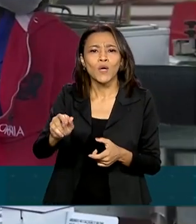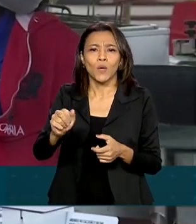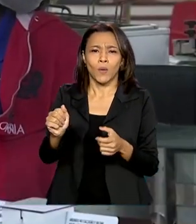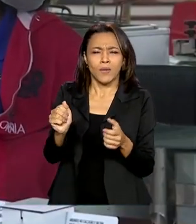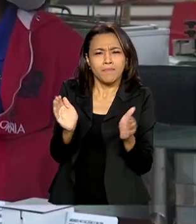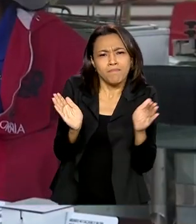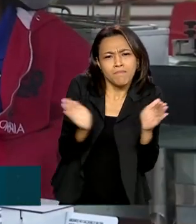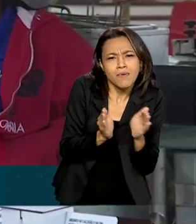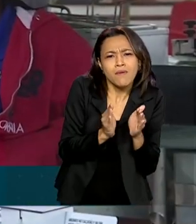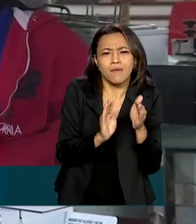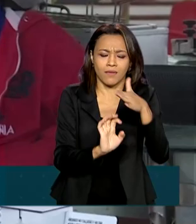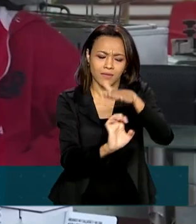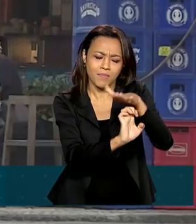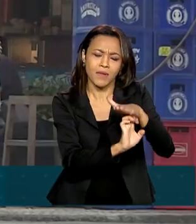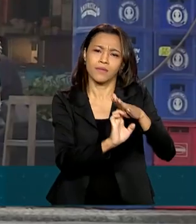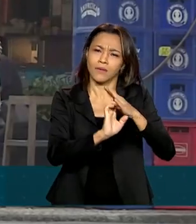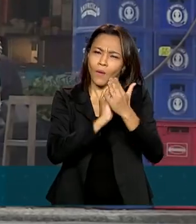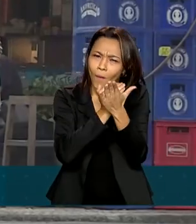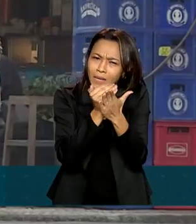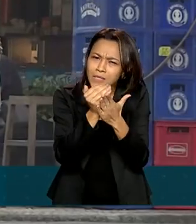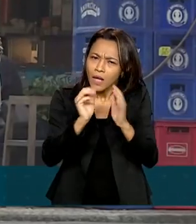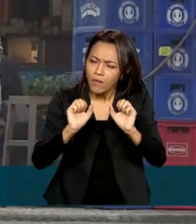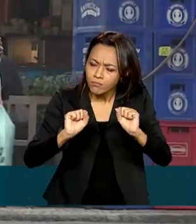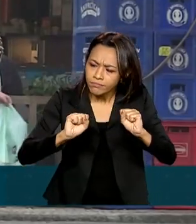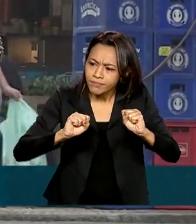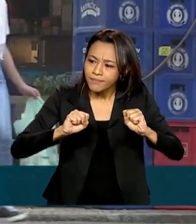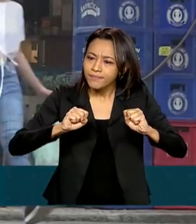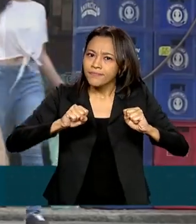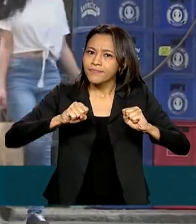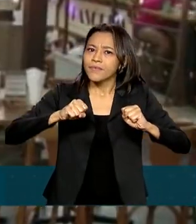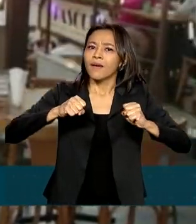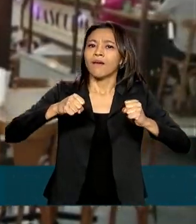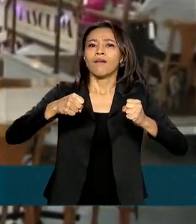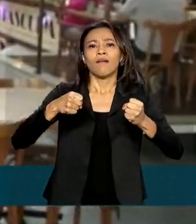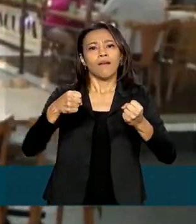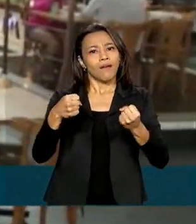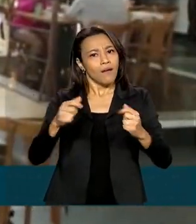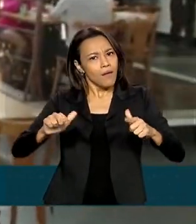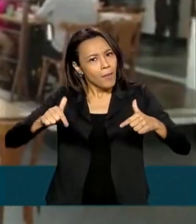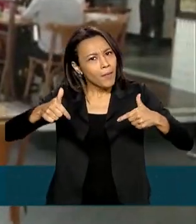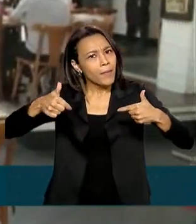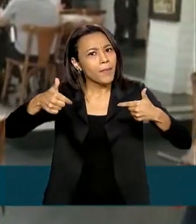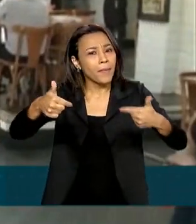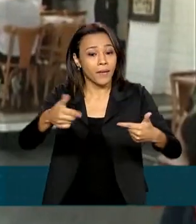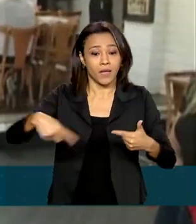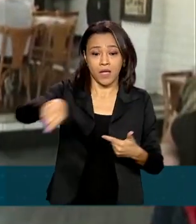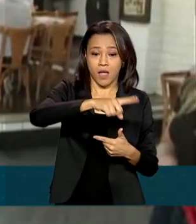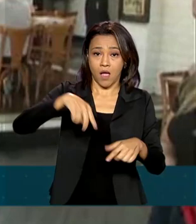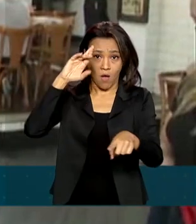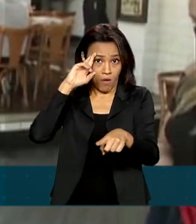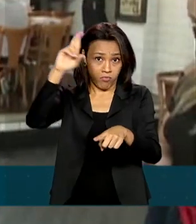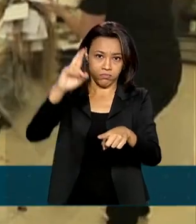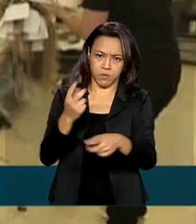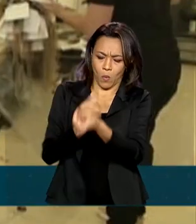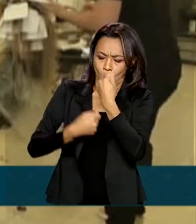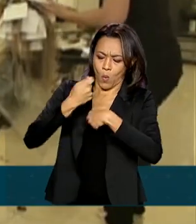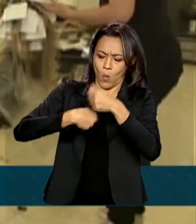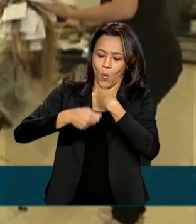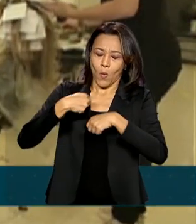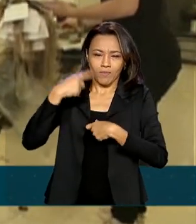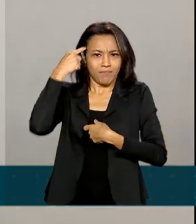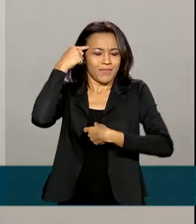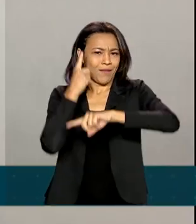começaram a dar sinais de reação diante da crise, deixando os donos de pequenos negócios